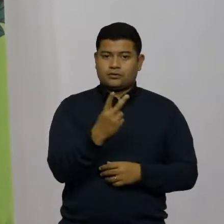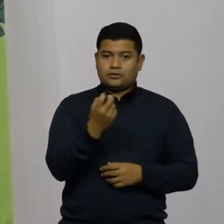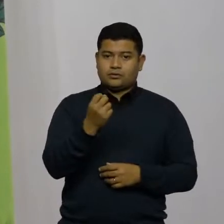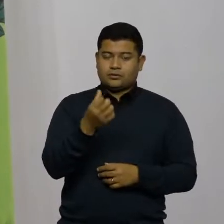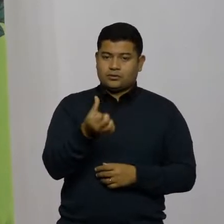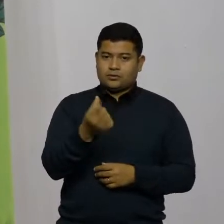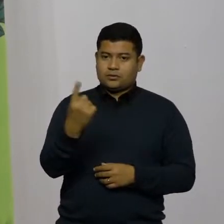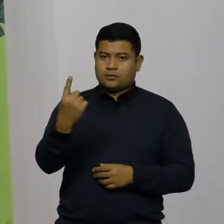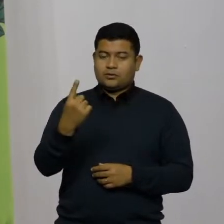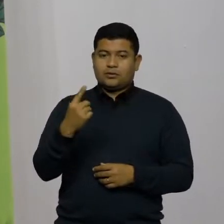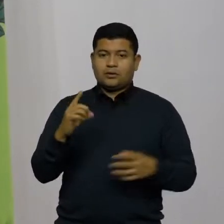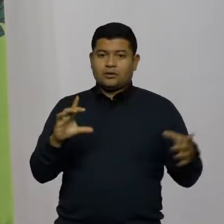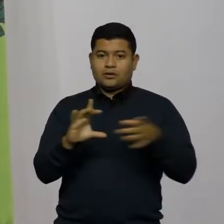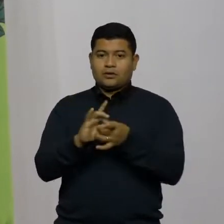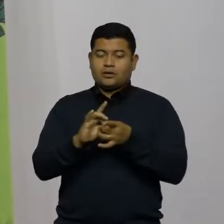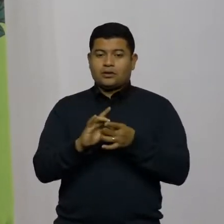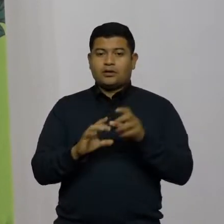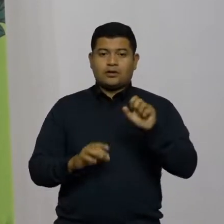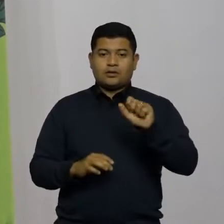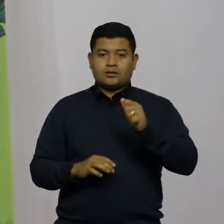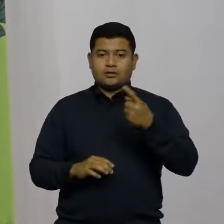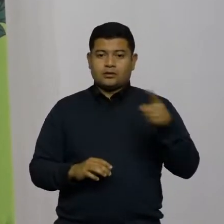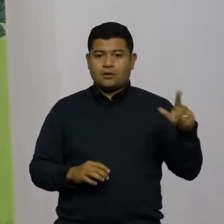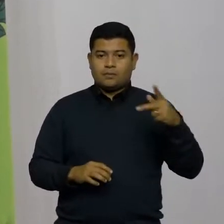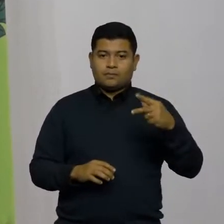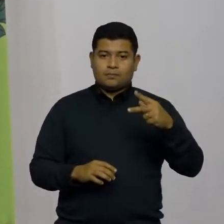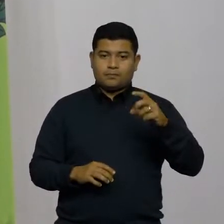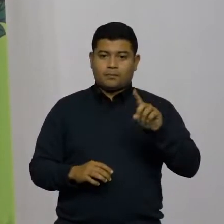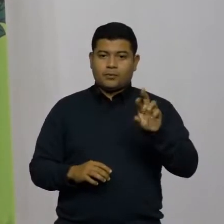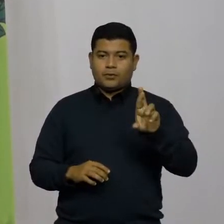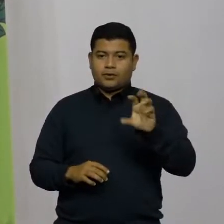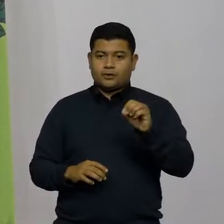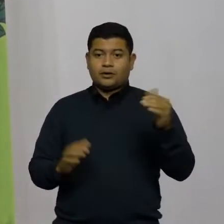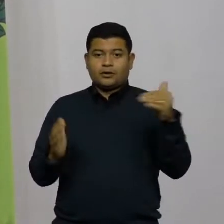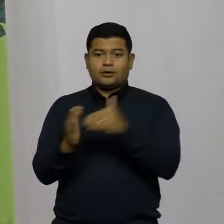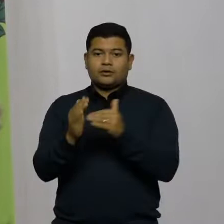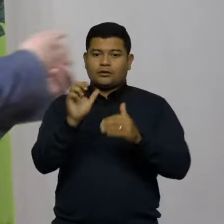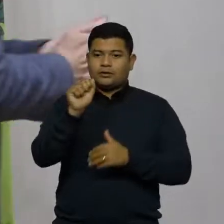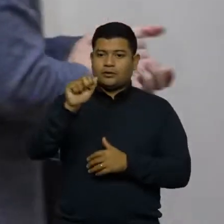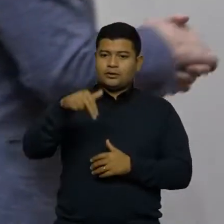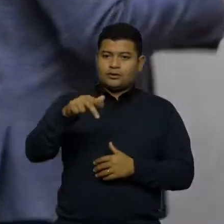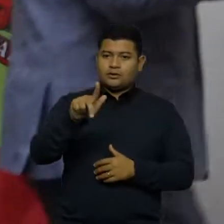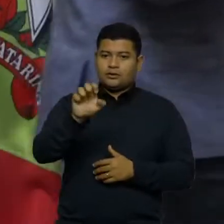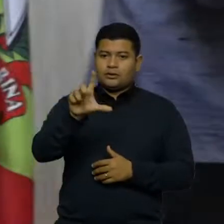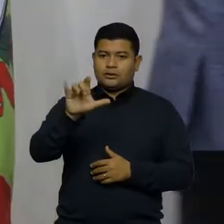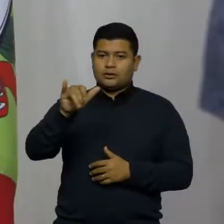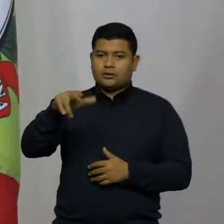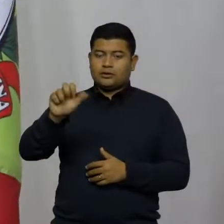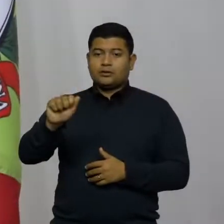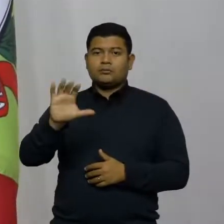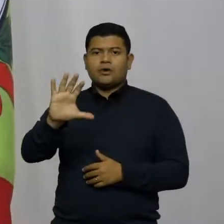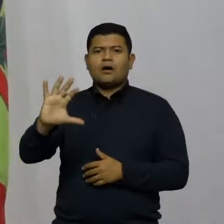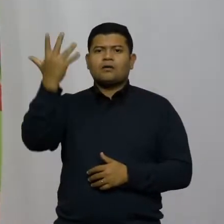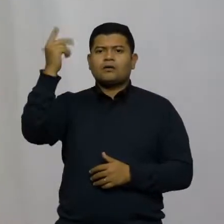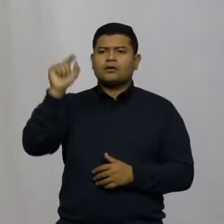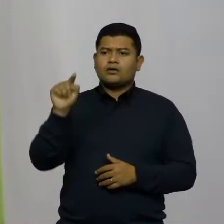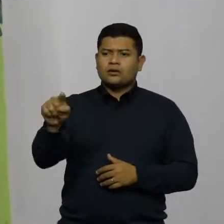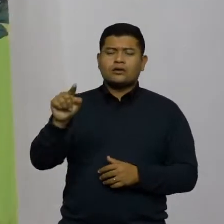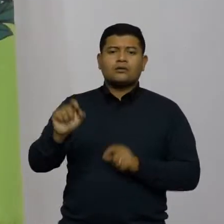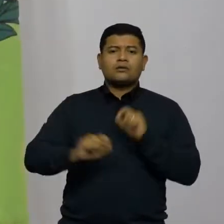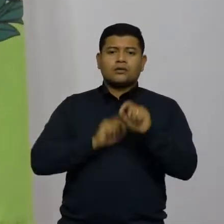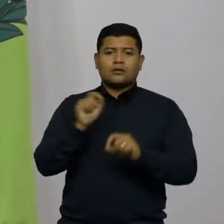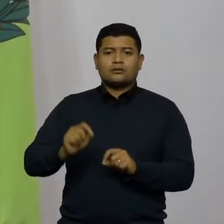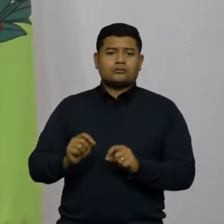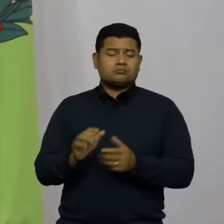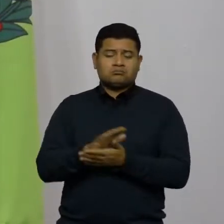São Pedro à Angelina. só que o que aconteceu nessa solenidade? Nada. Assinatura